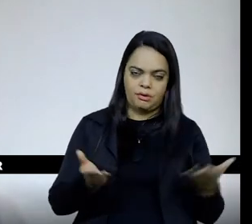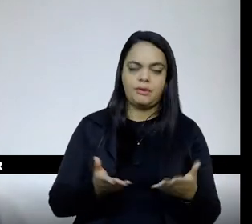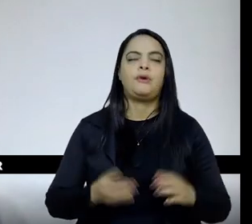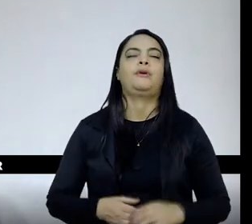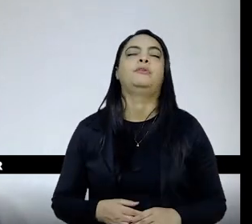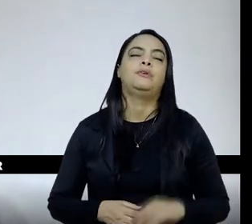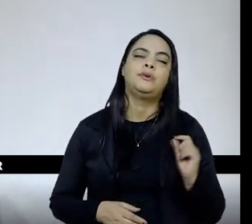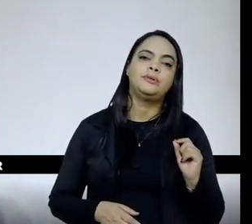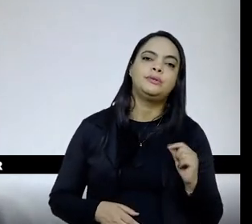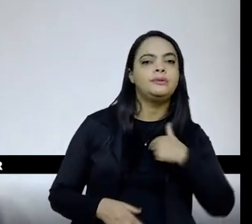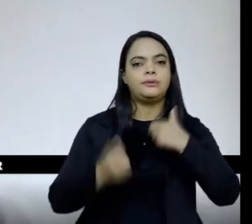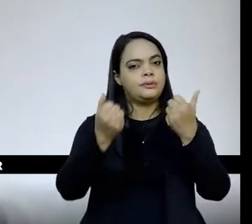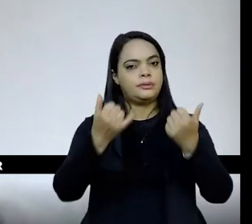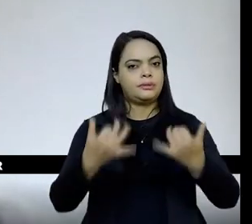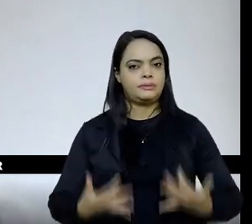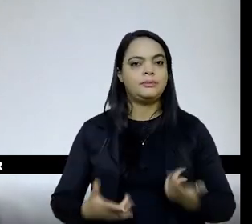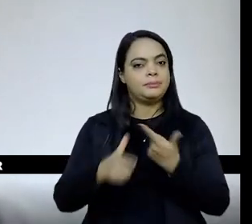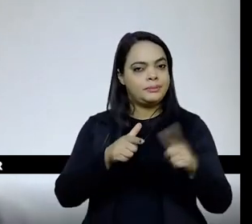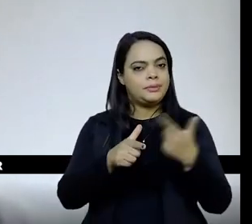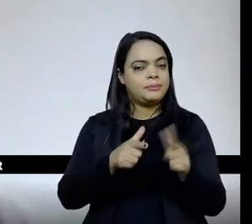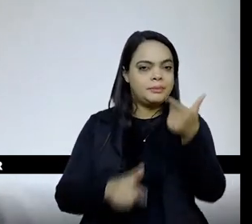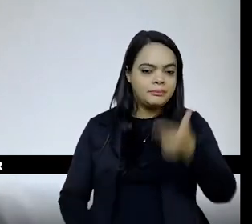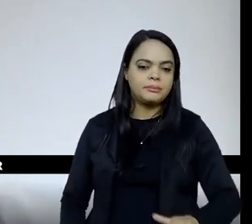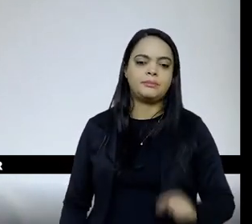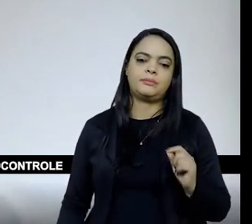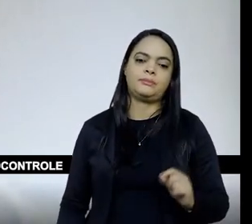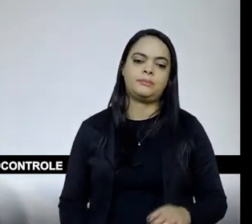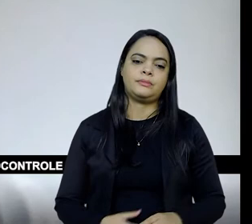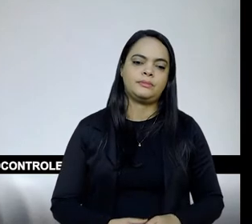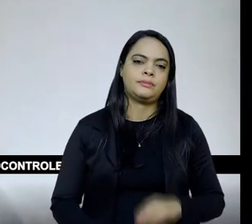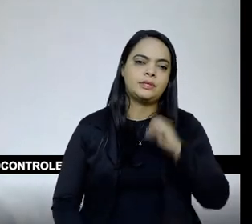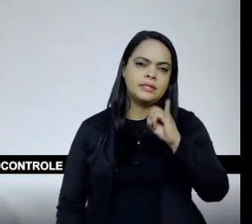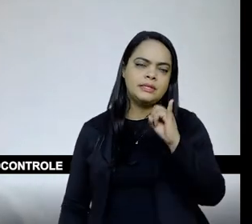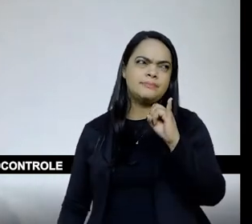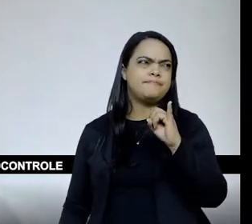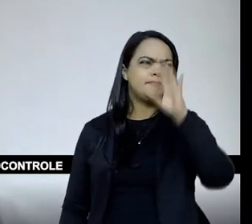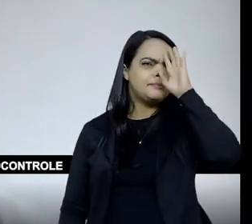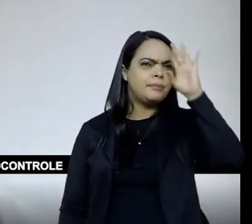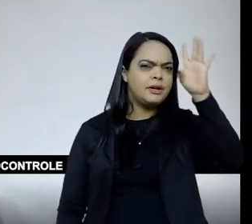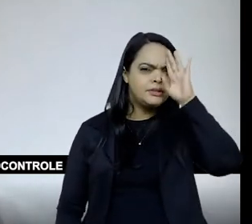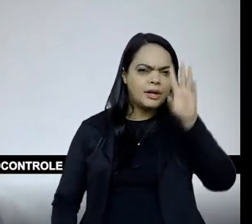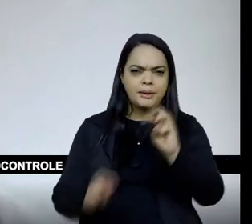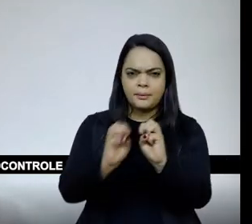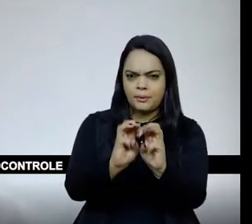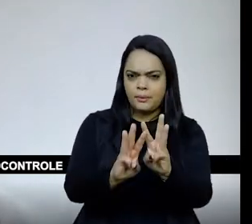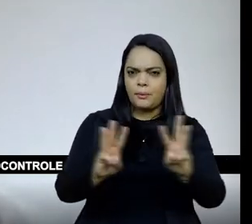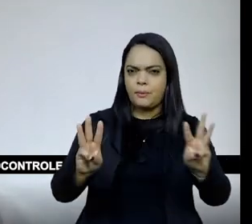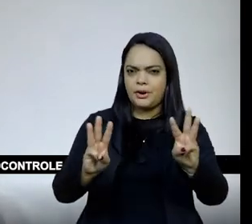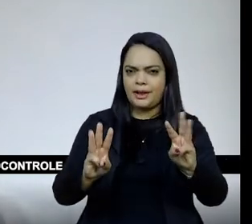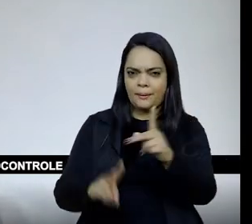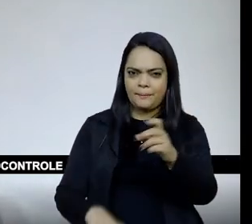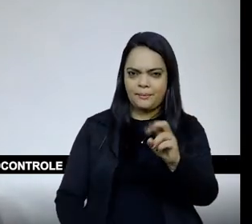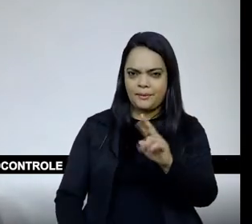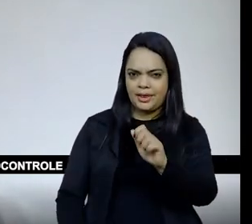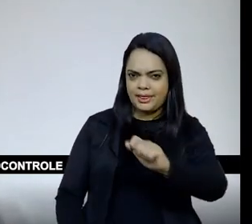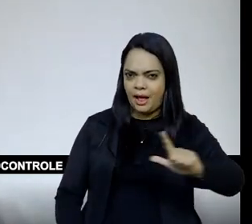não é... Estou trazendo o problema de novo, se a gente pensar esse portal como uma autoria coletiva, a